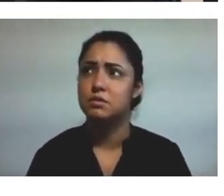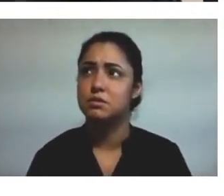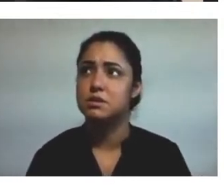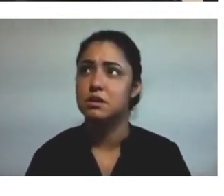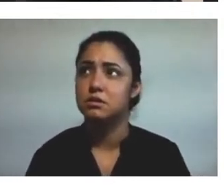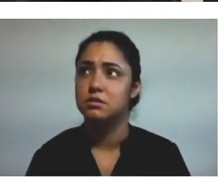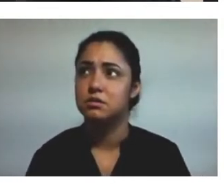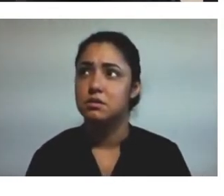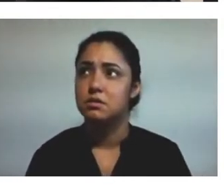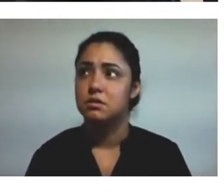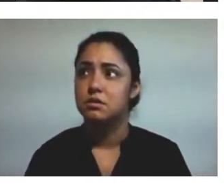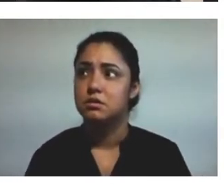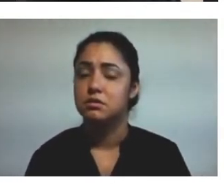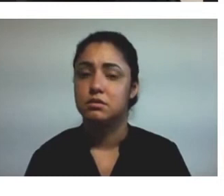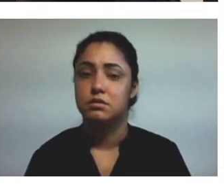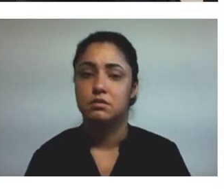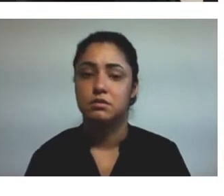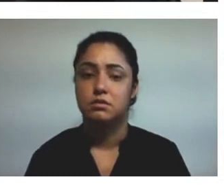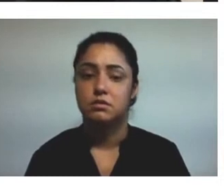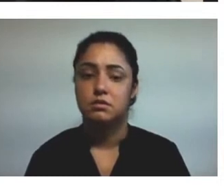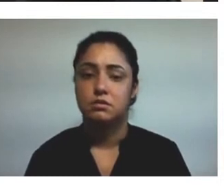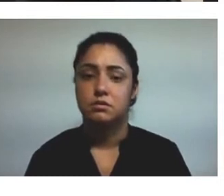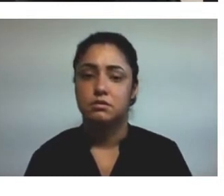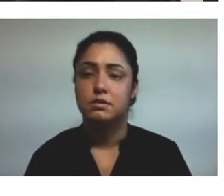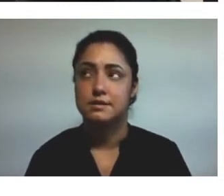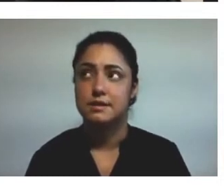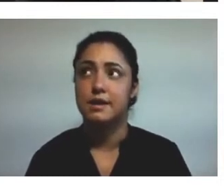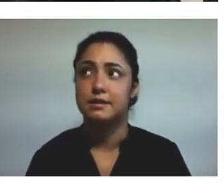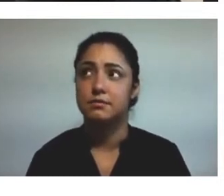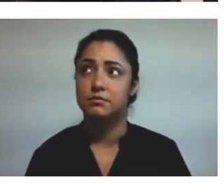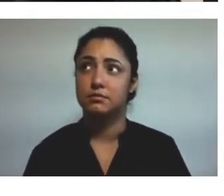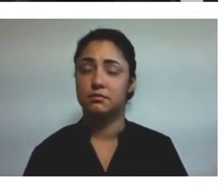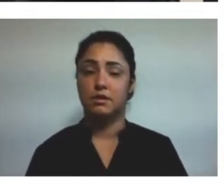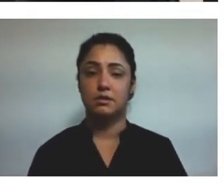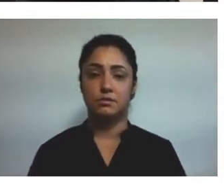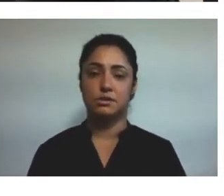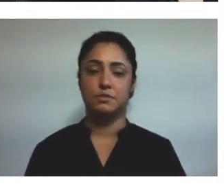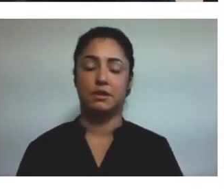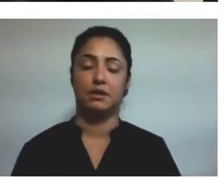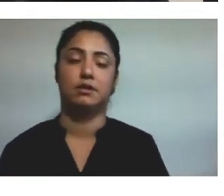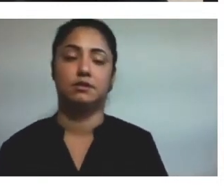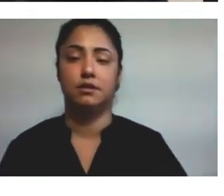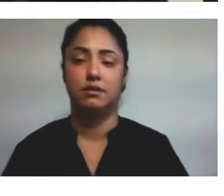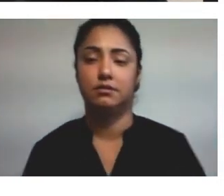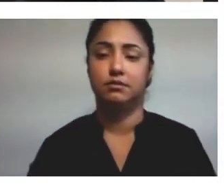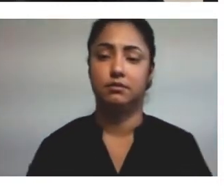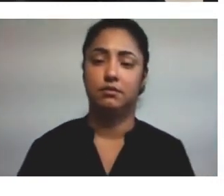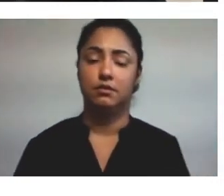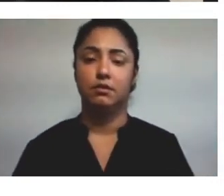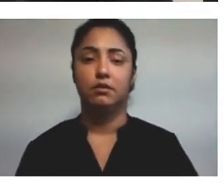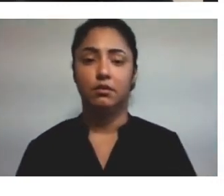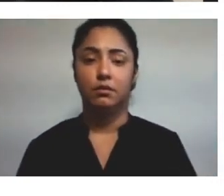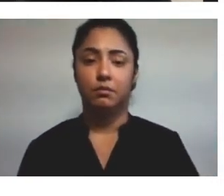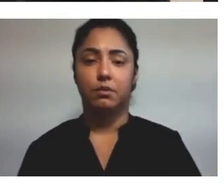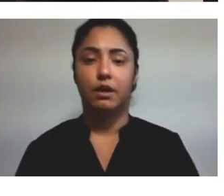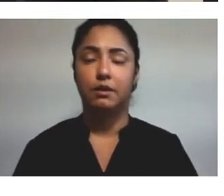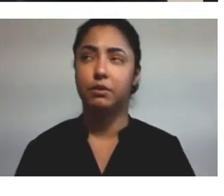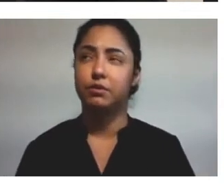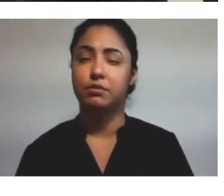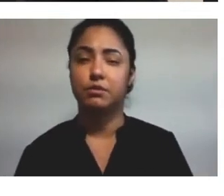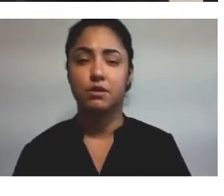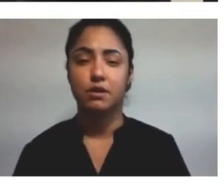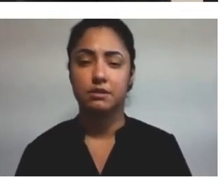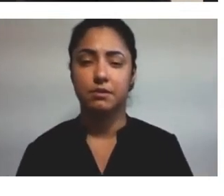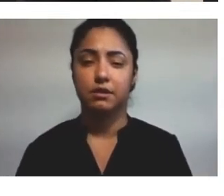assim, até legais, né? A gente precisava de uma empresa que nos fornecesse, né? Algum